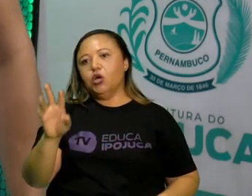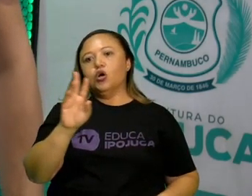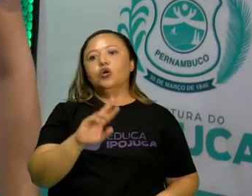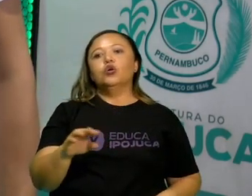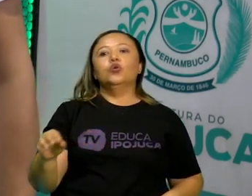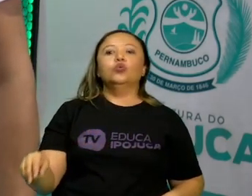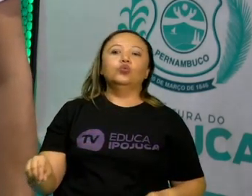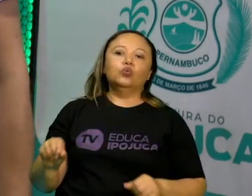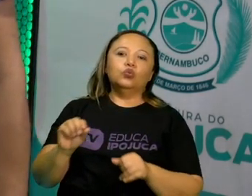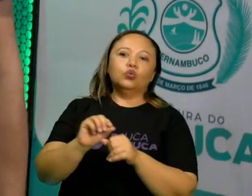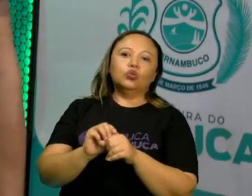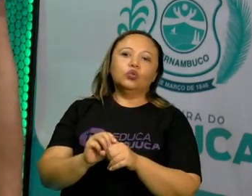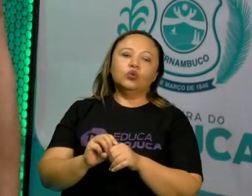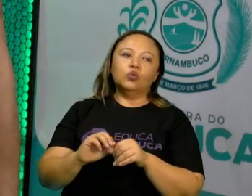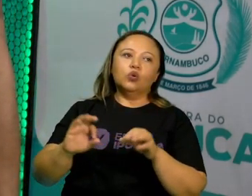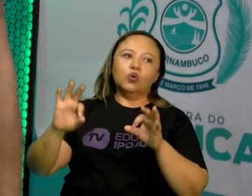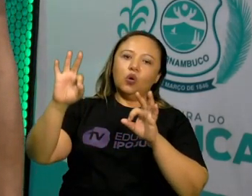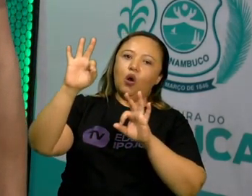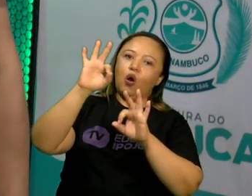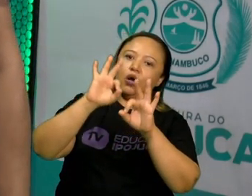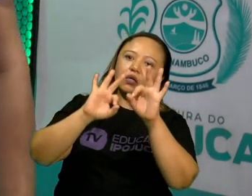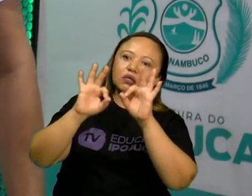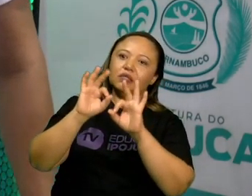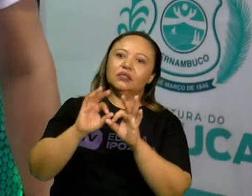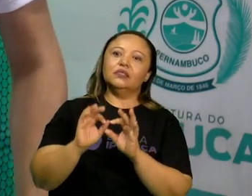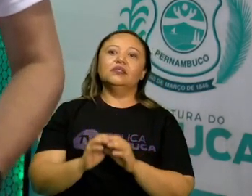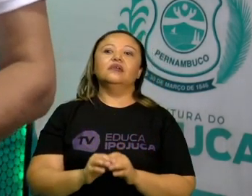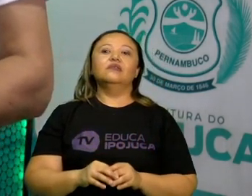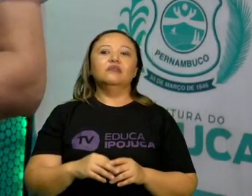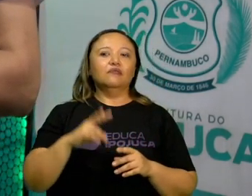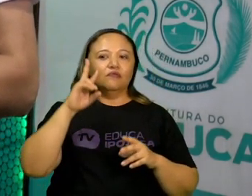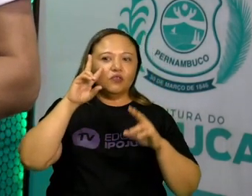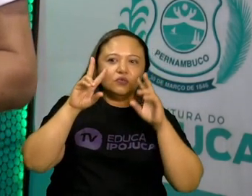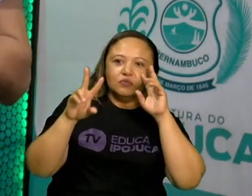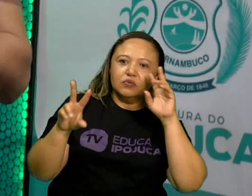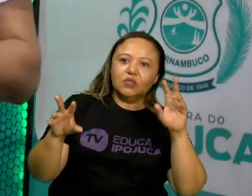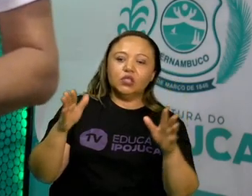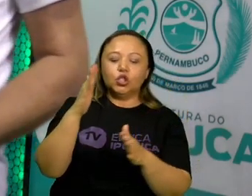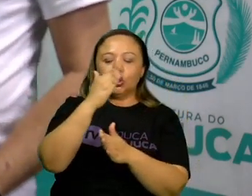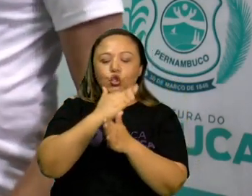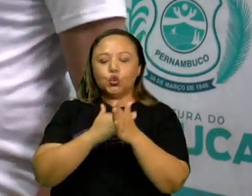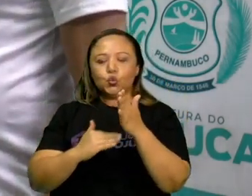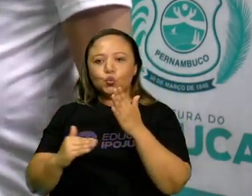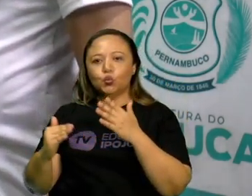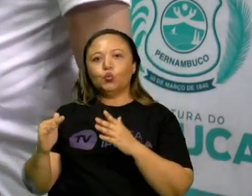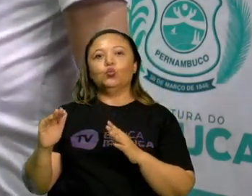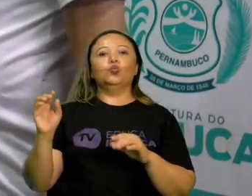visuais, os efeitos especiais, tudo entra depois. Ok?